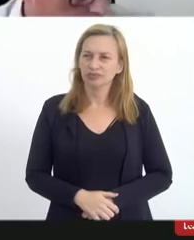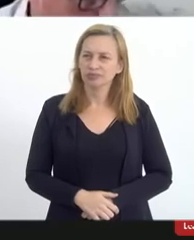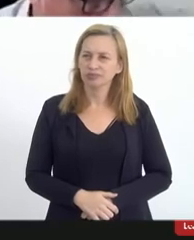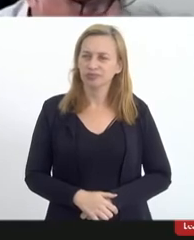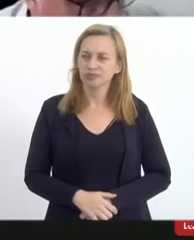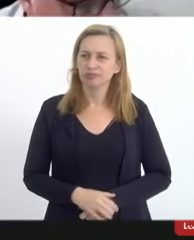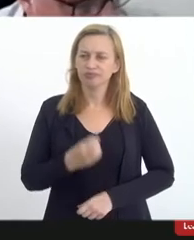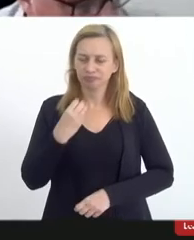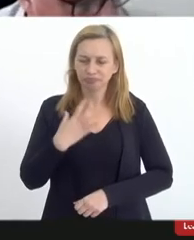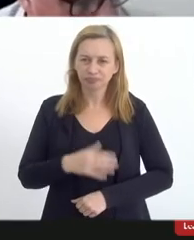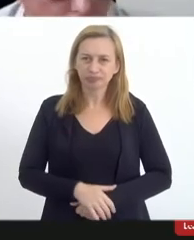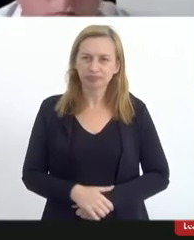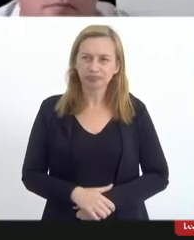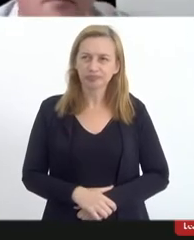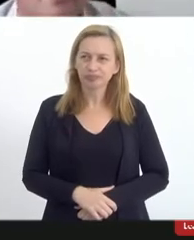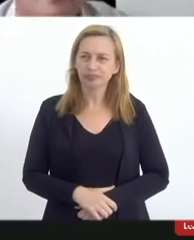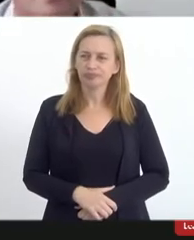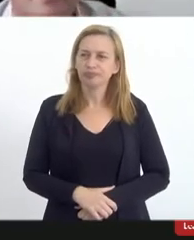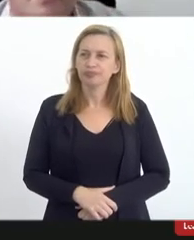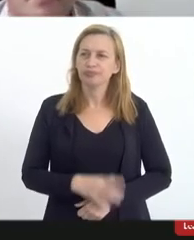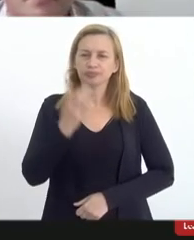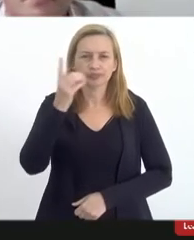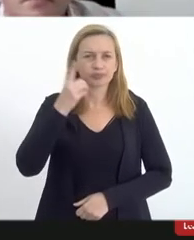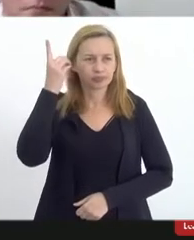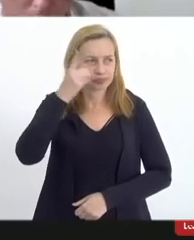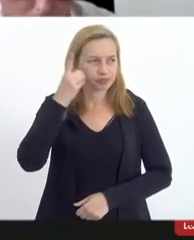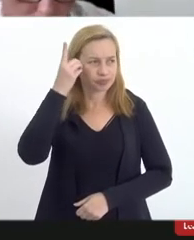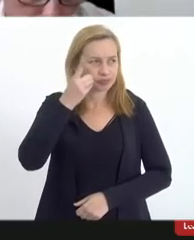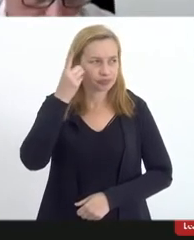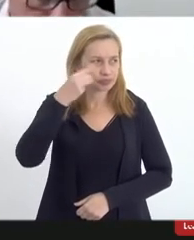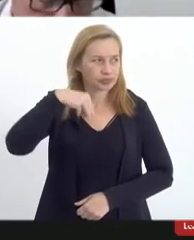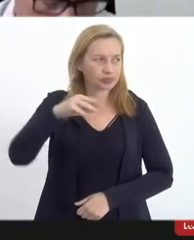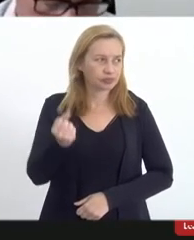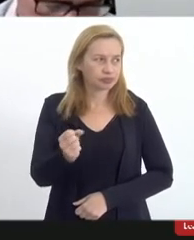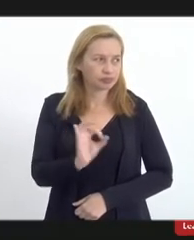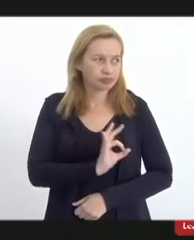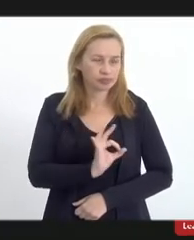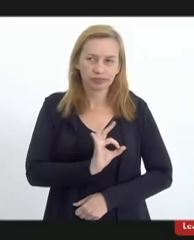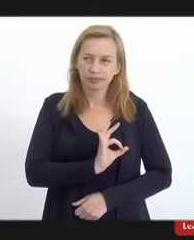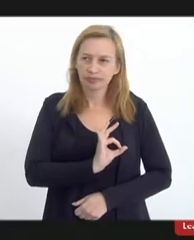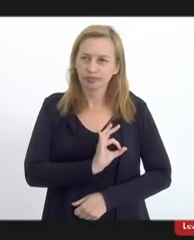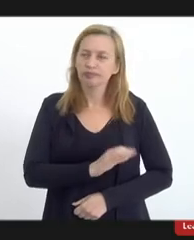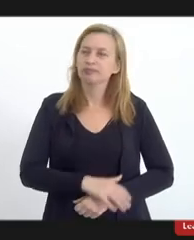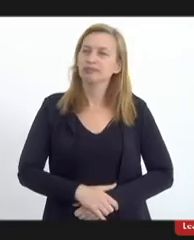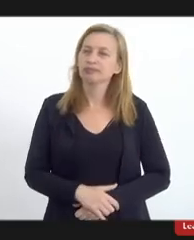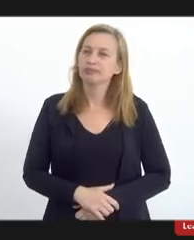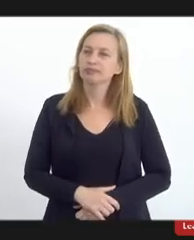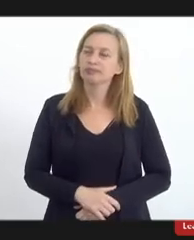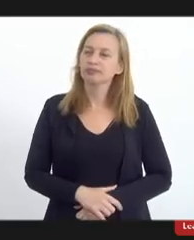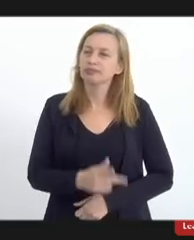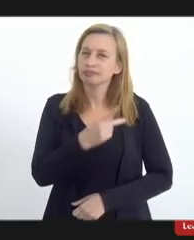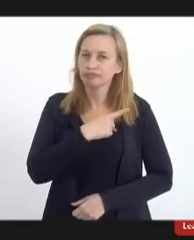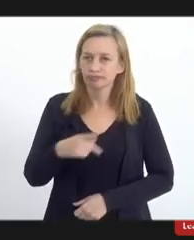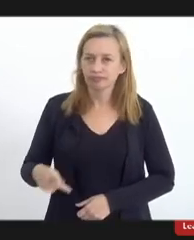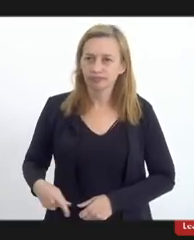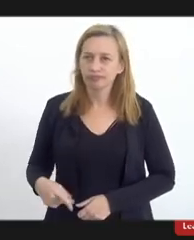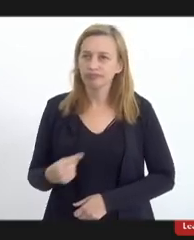Bem deputada Marta Rocha nossa eminente presidente